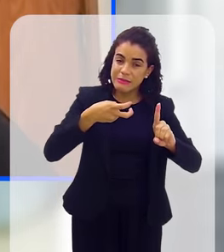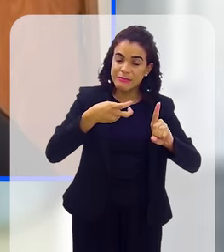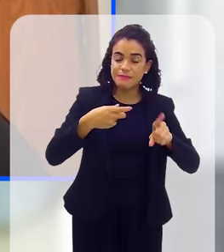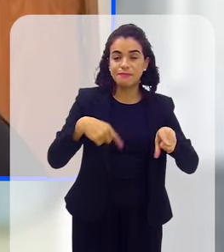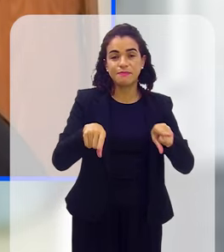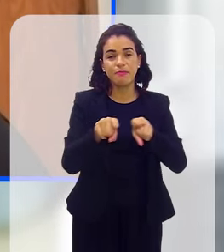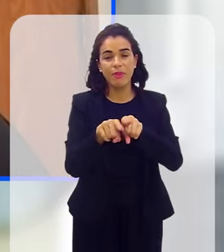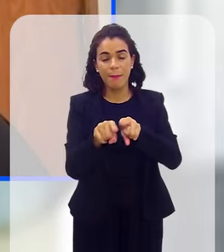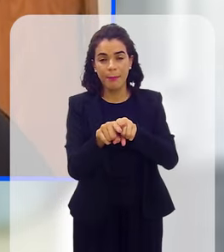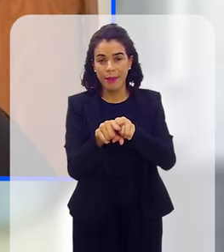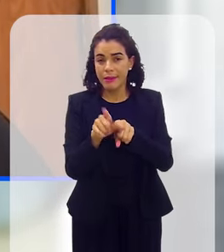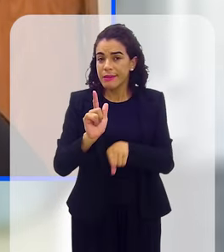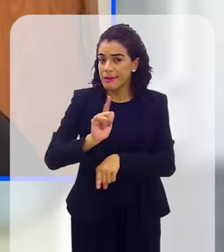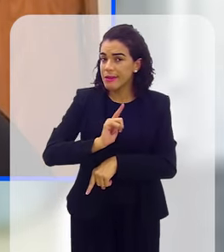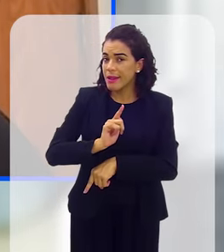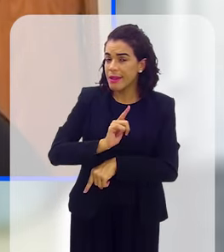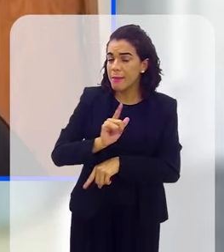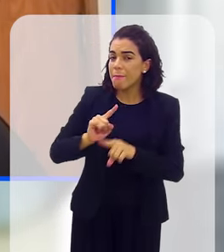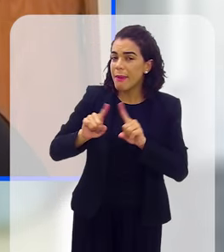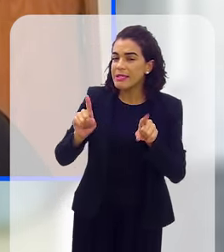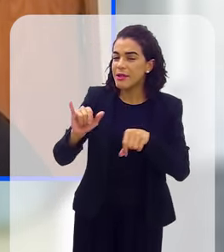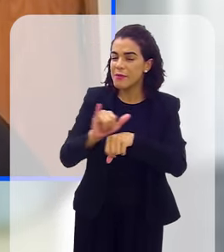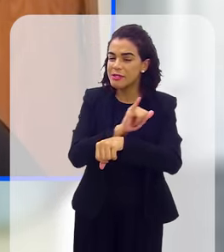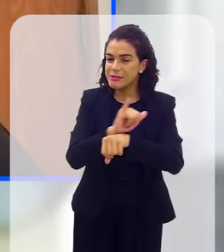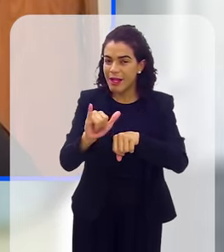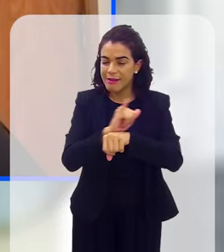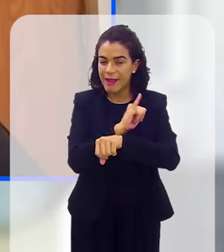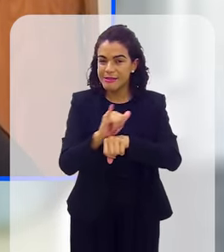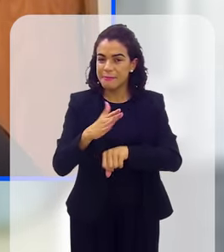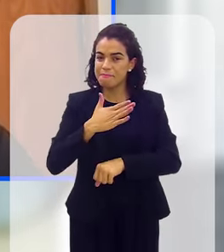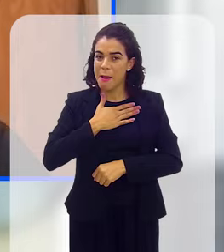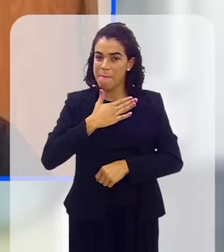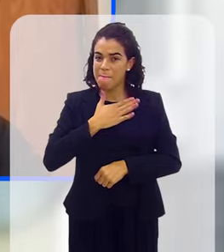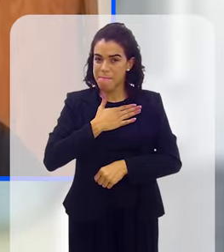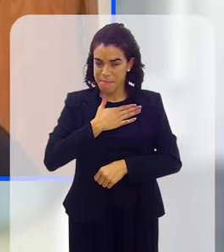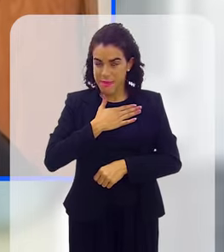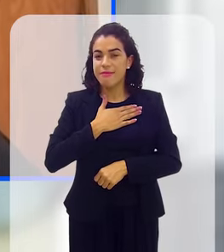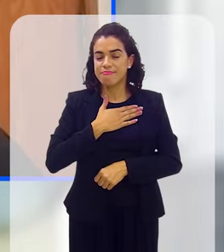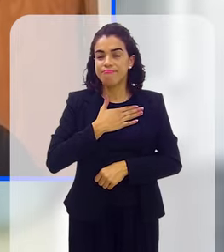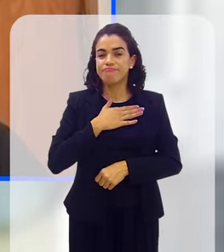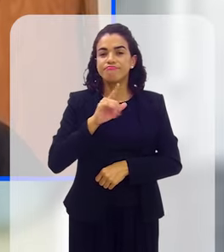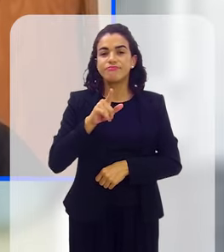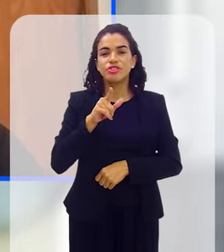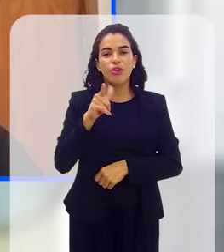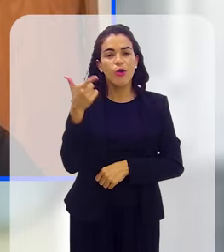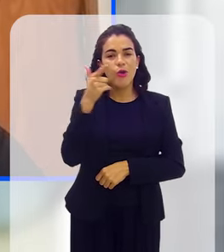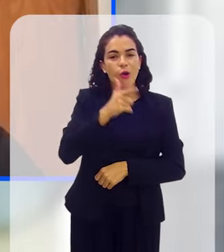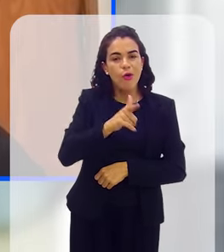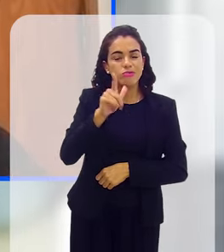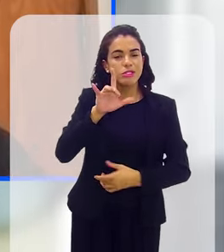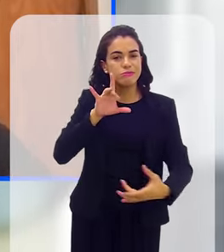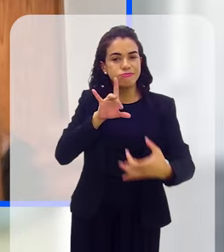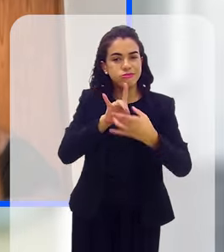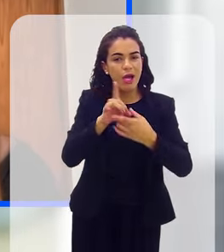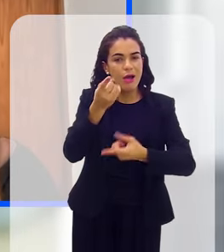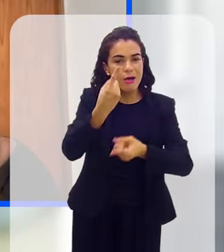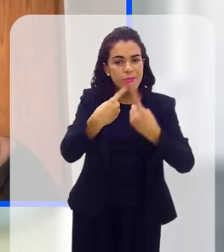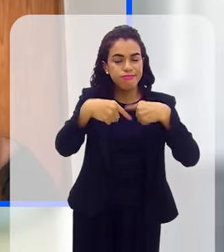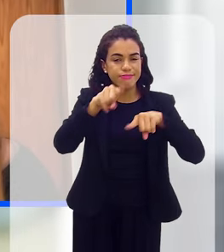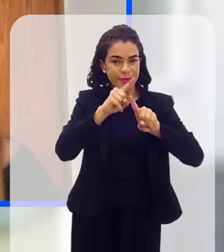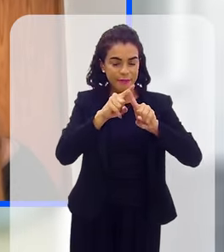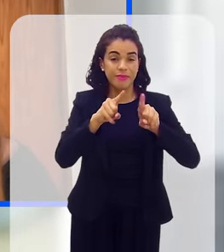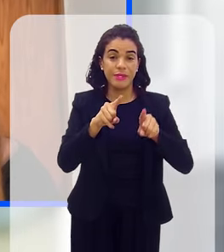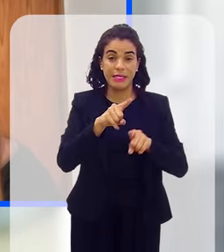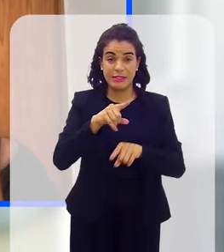ainda que isso exista, é uma forma de você reorganizar, realinhar todas as lesões para casos